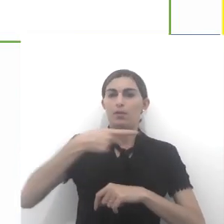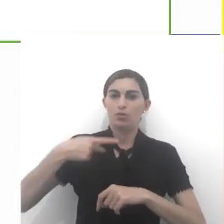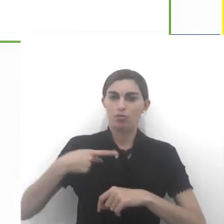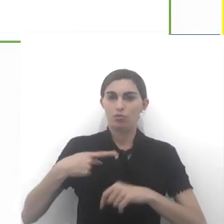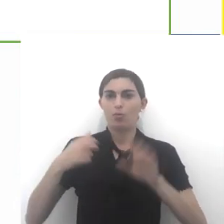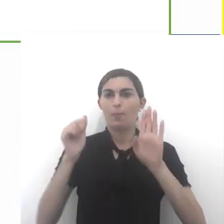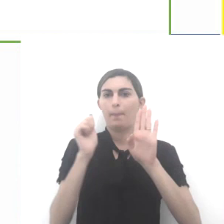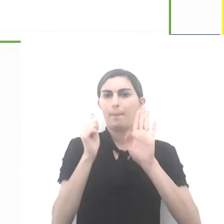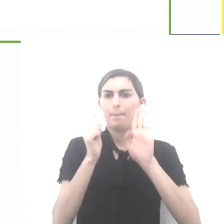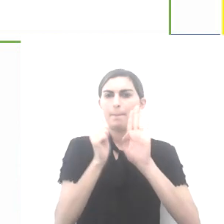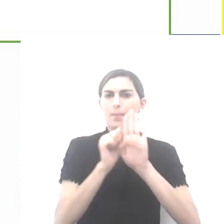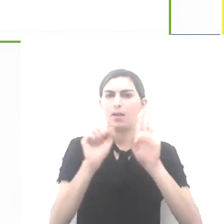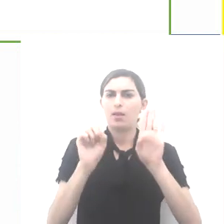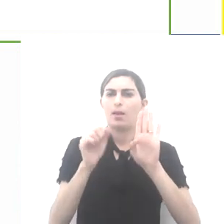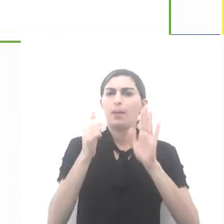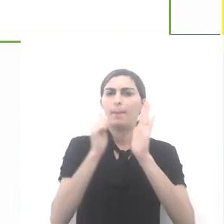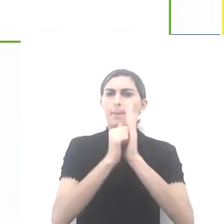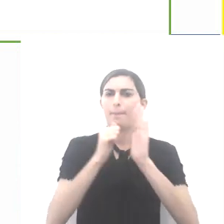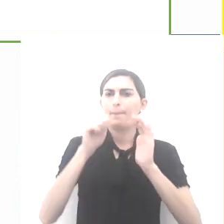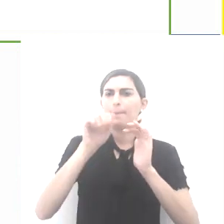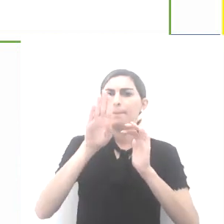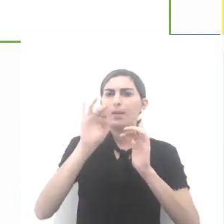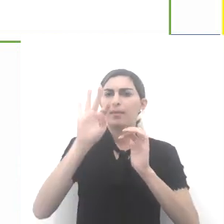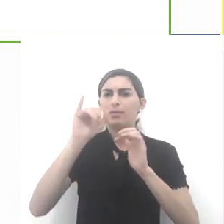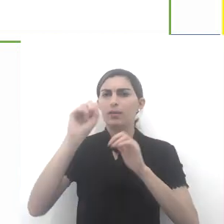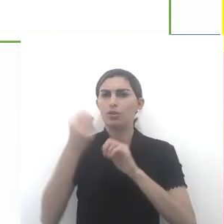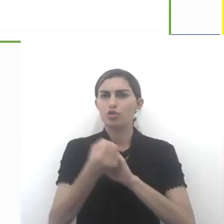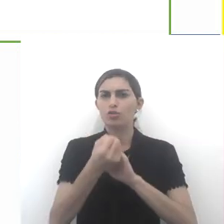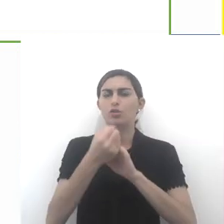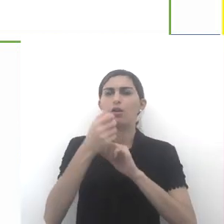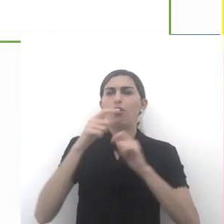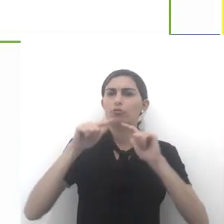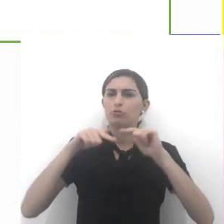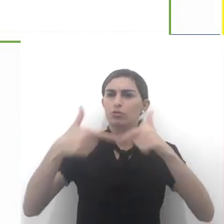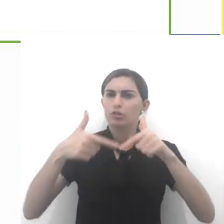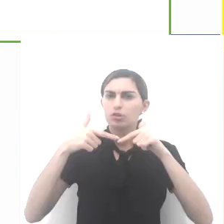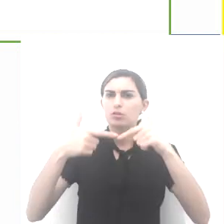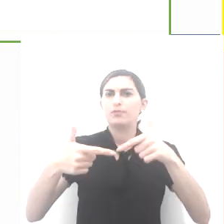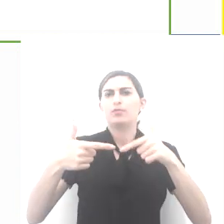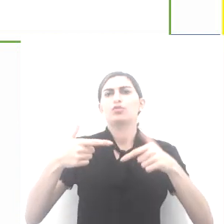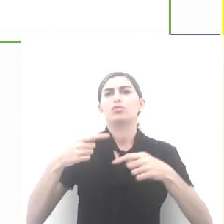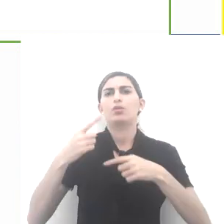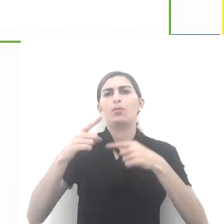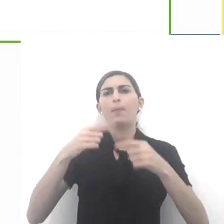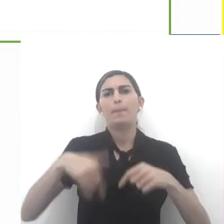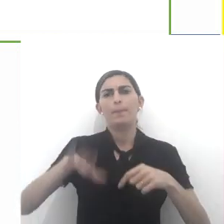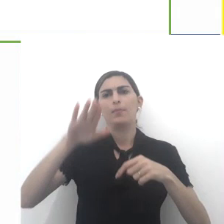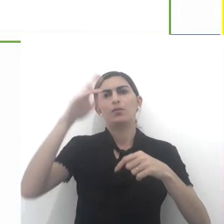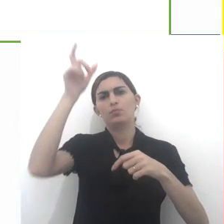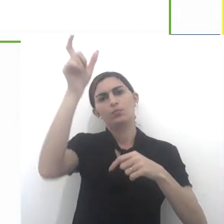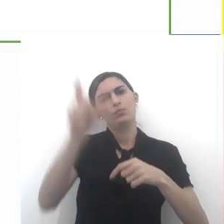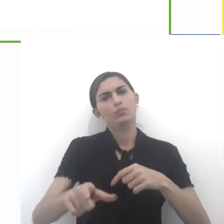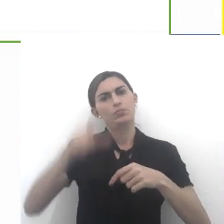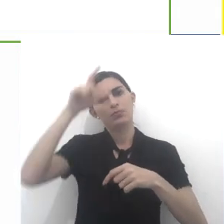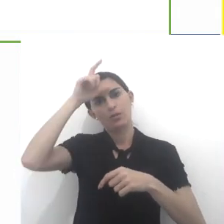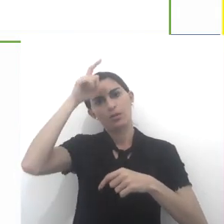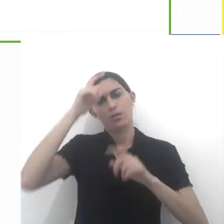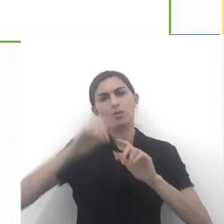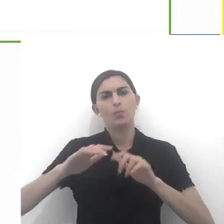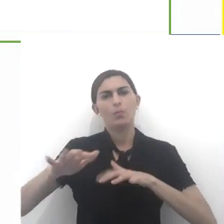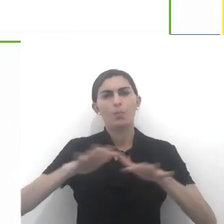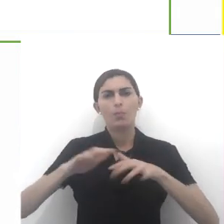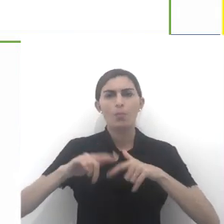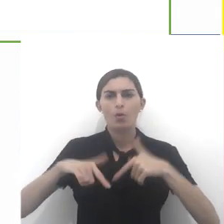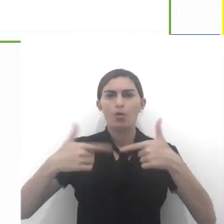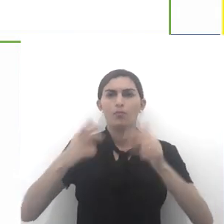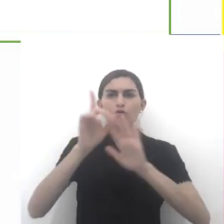um pastor batista e ativista político americano que se tornou a figura mais proeminente e líder